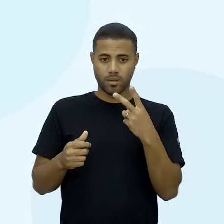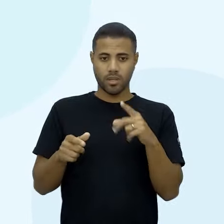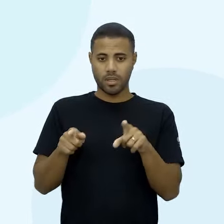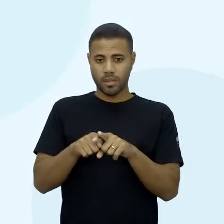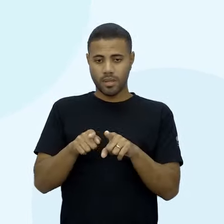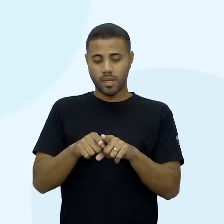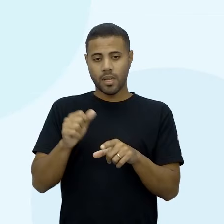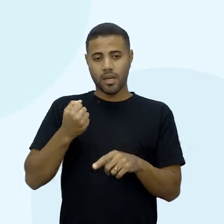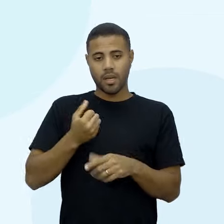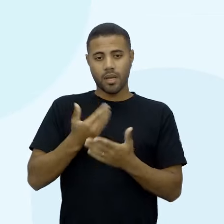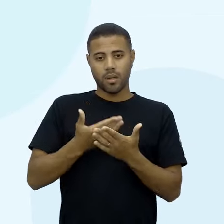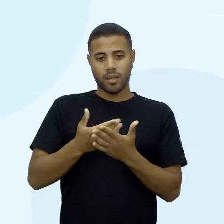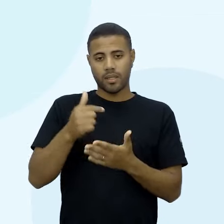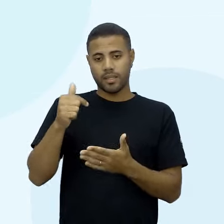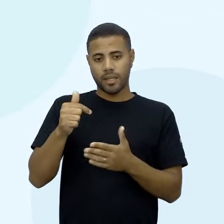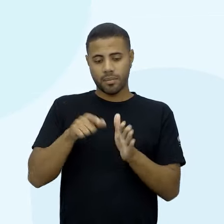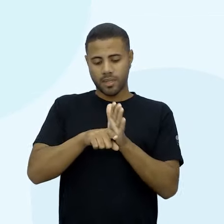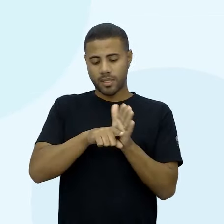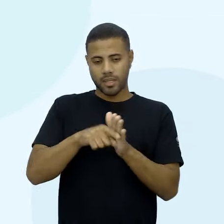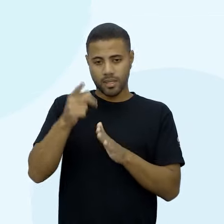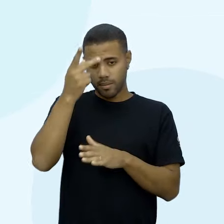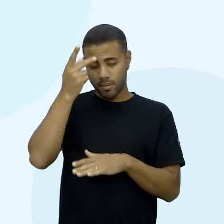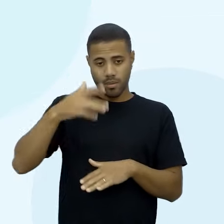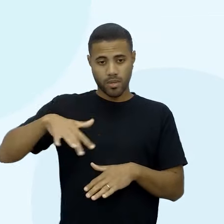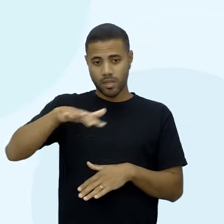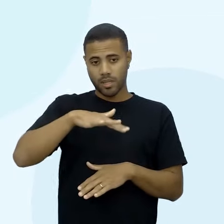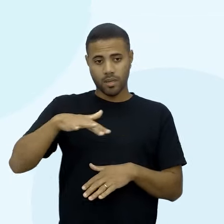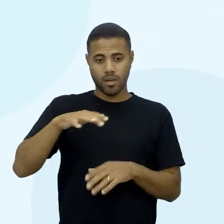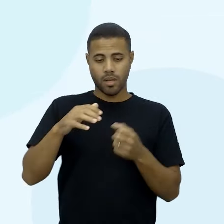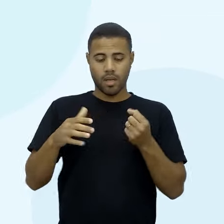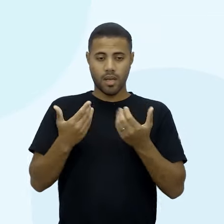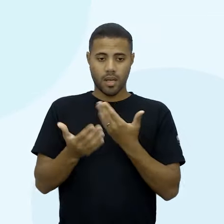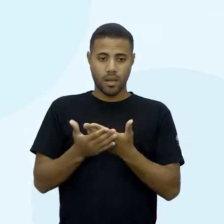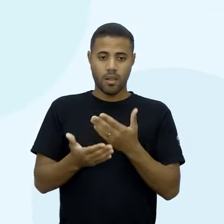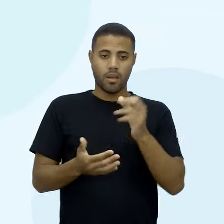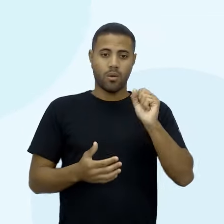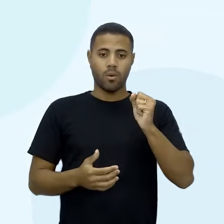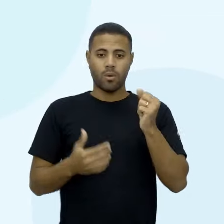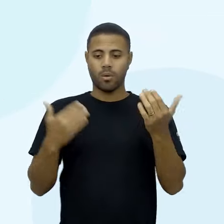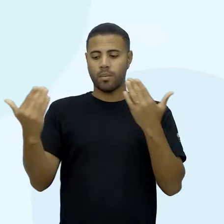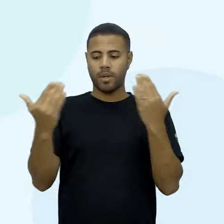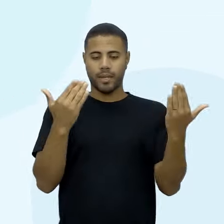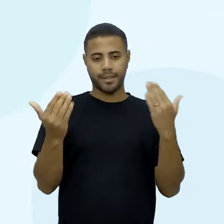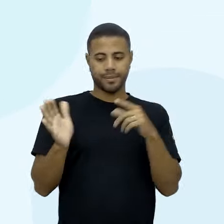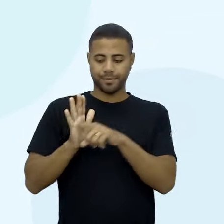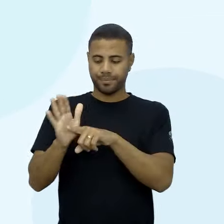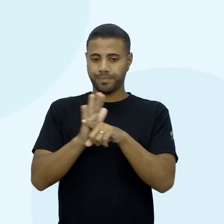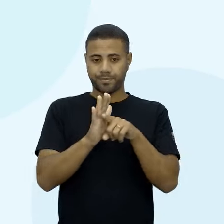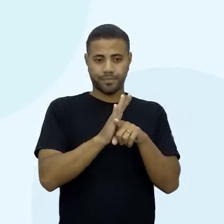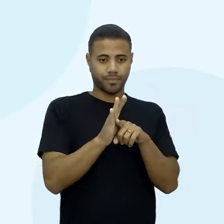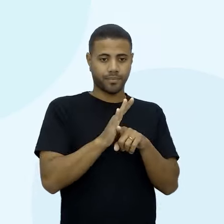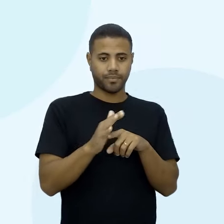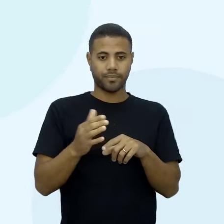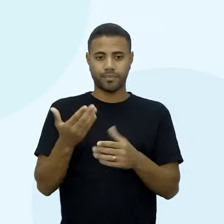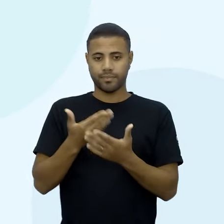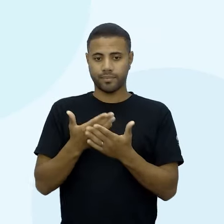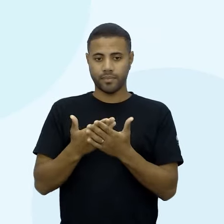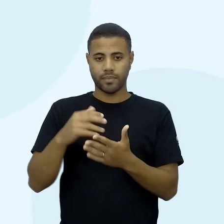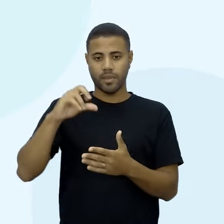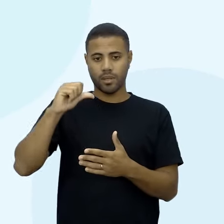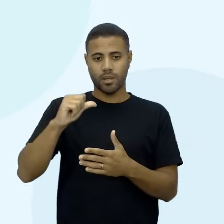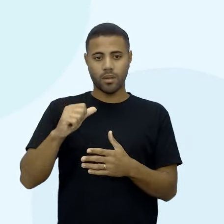pesquisa populacional. Aí na aula 8, comparando pesquisas, A aula 9, amostra populações